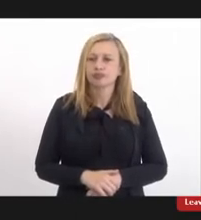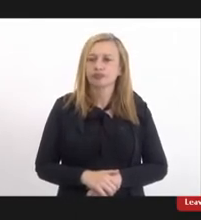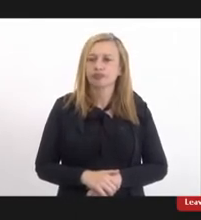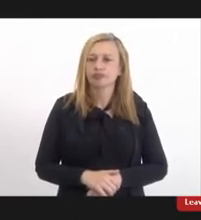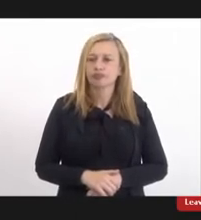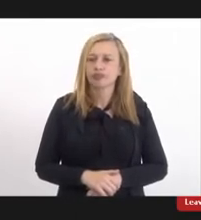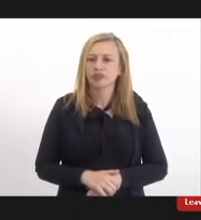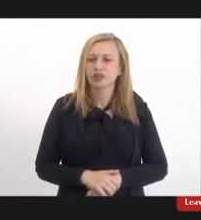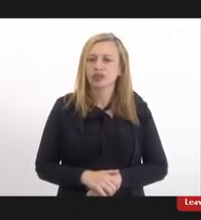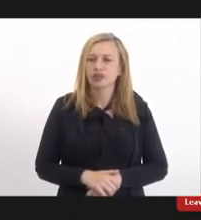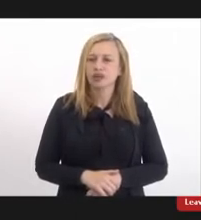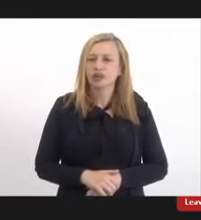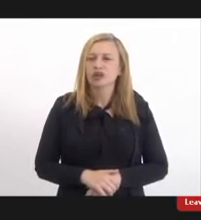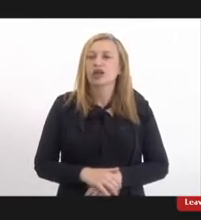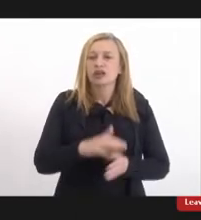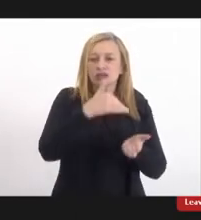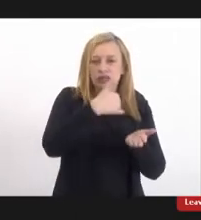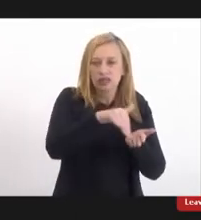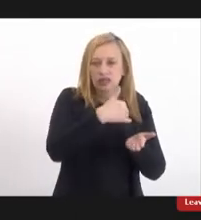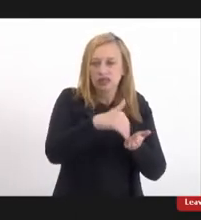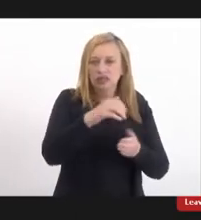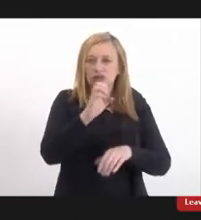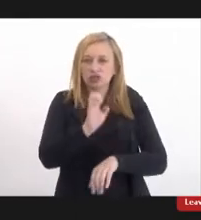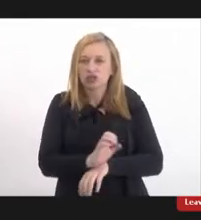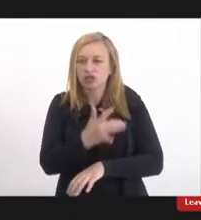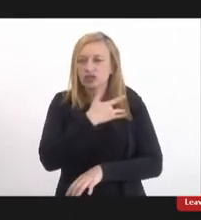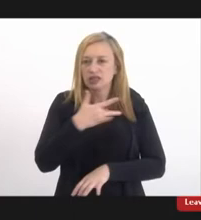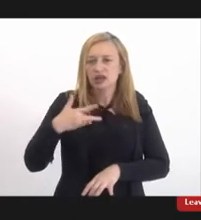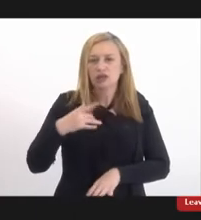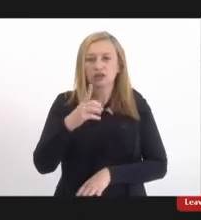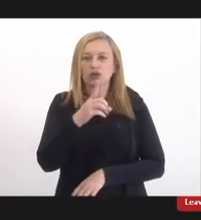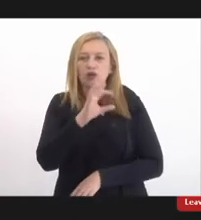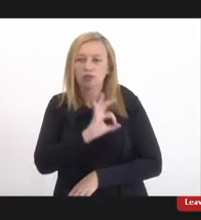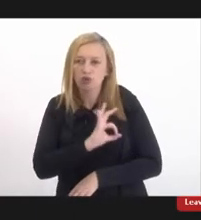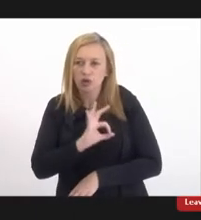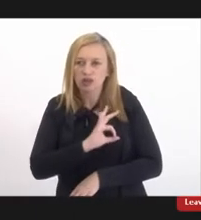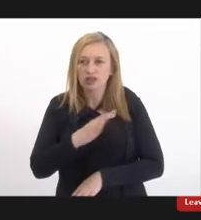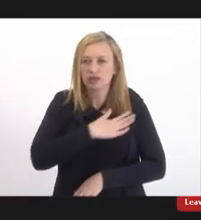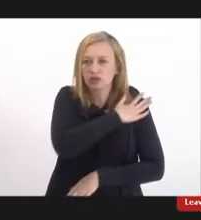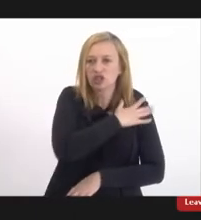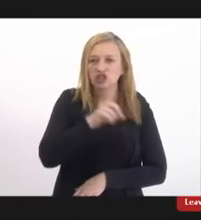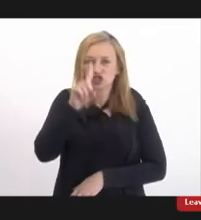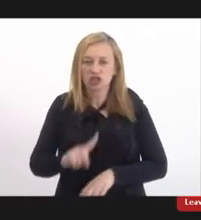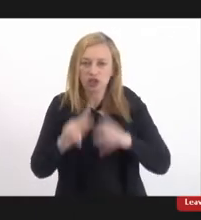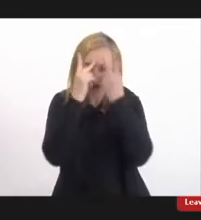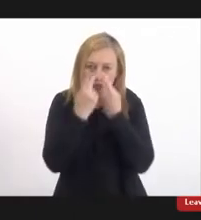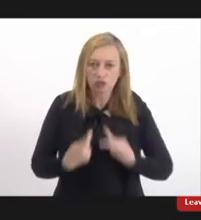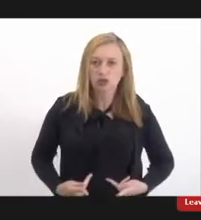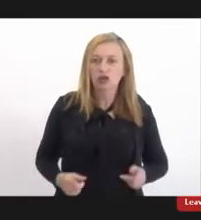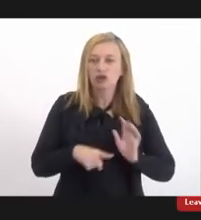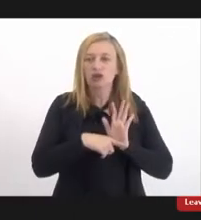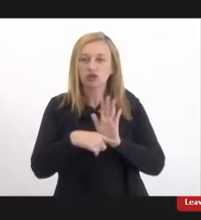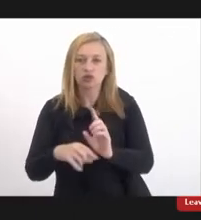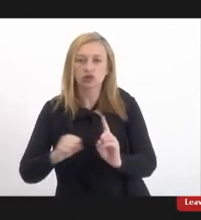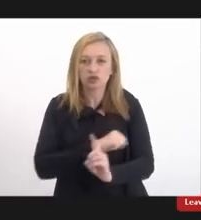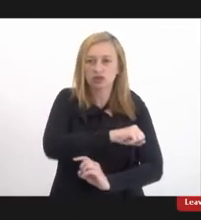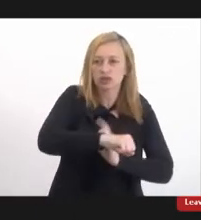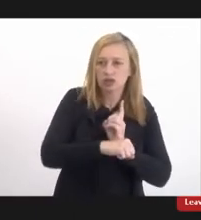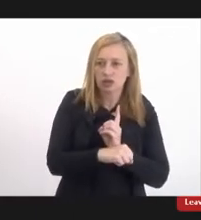participação da Secretaria de Estado de Saúde da Polícia Militar Direitos Humanos Assistência Social